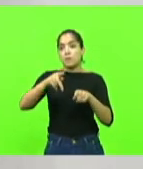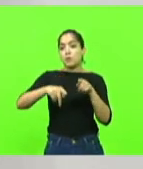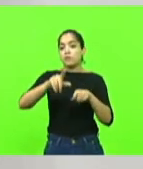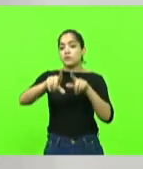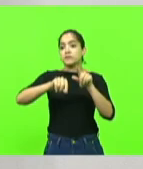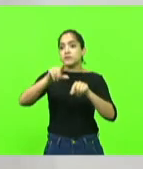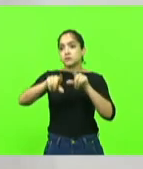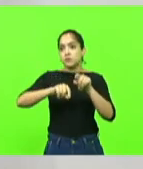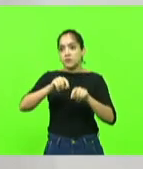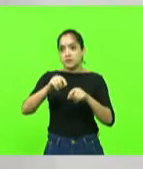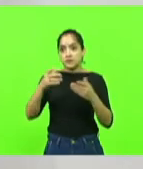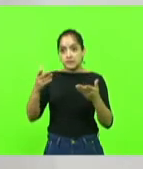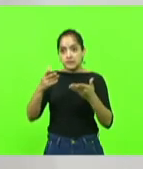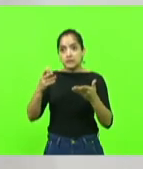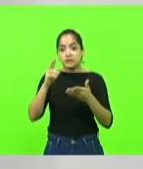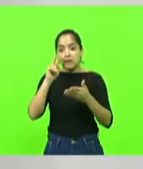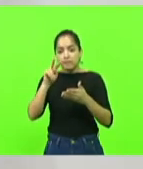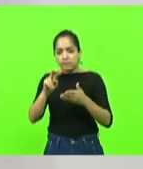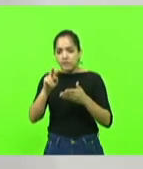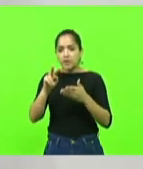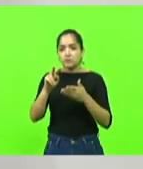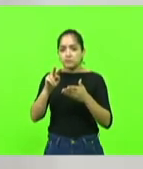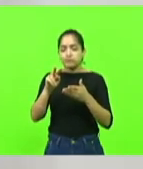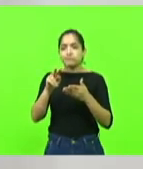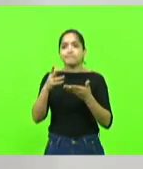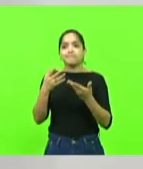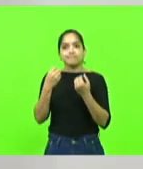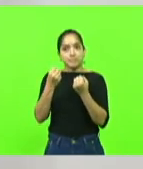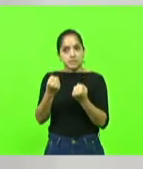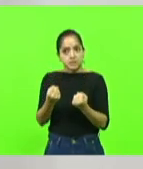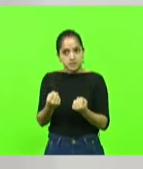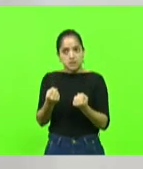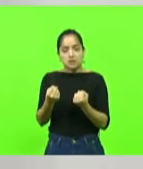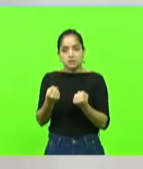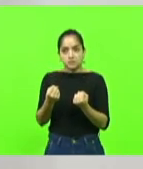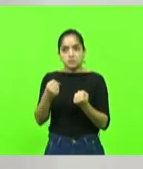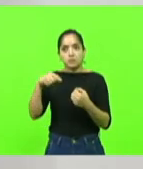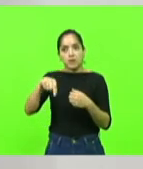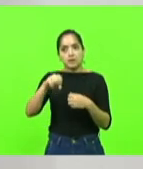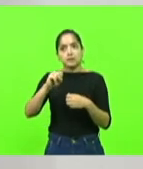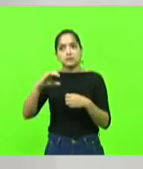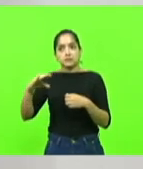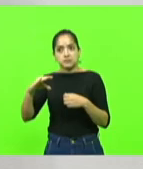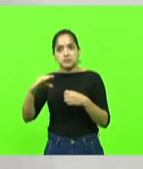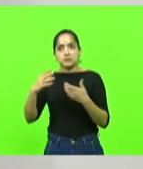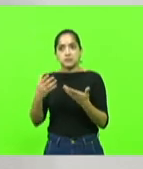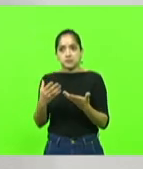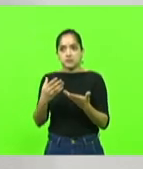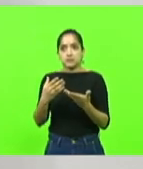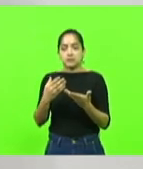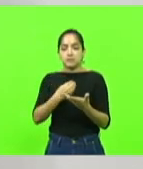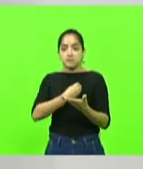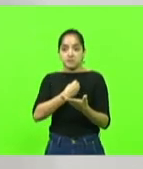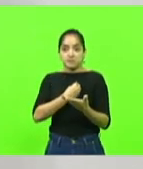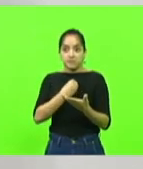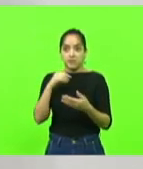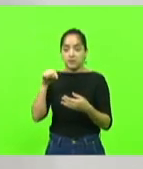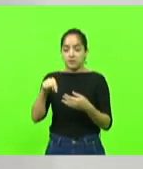vendo tudo isso que eu falei agora aqui, que está ficando caro ser catarinense. Está ficando muito caro ser catarinense.